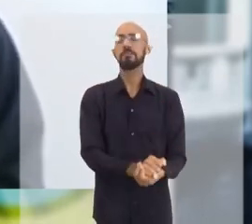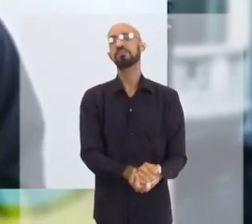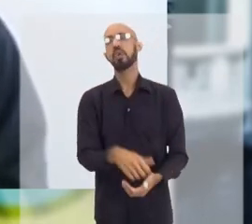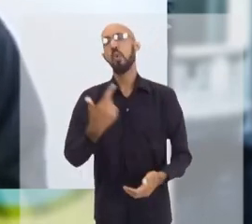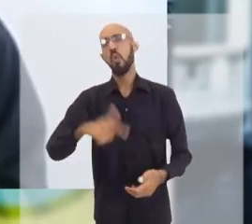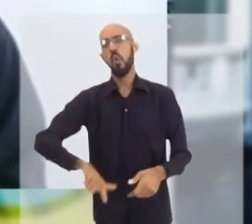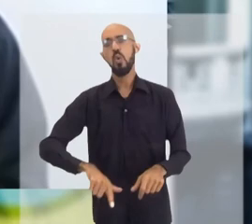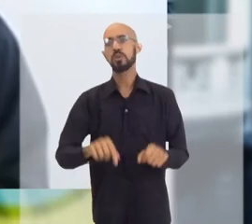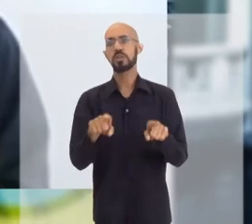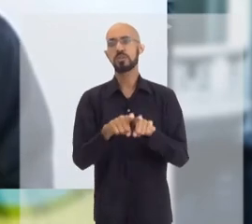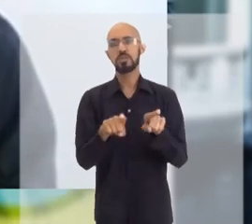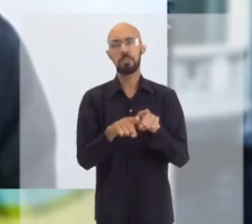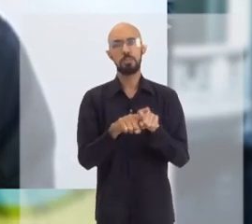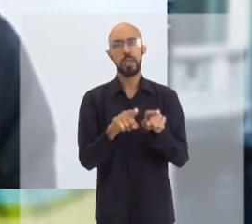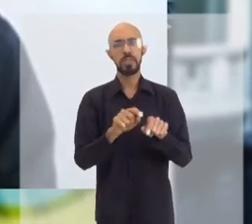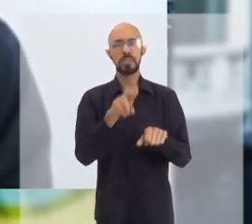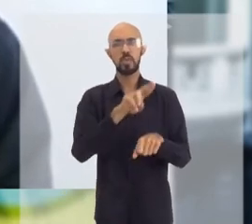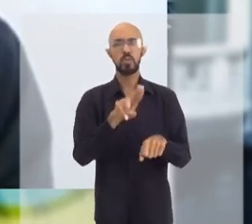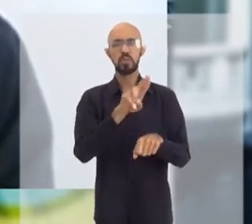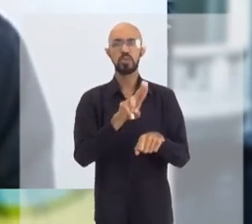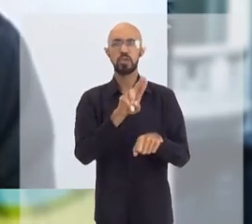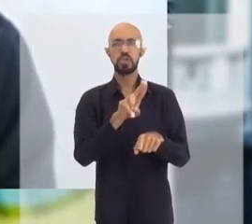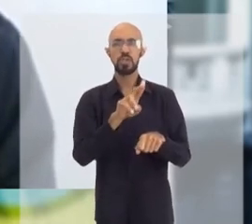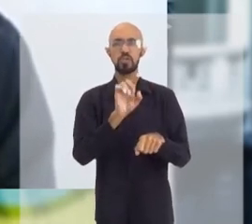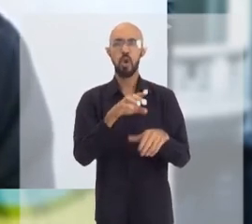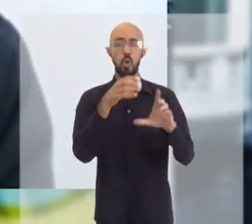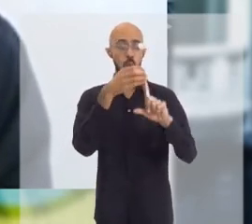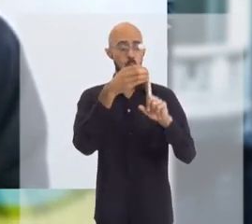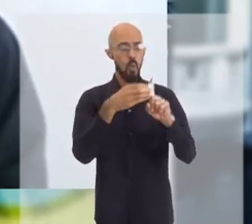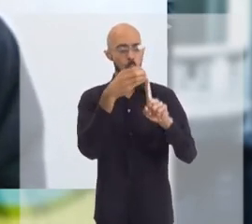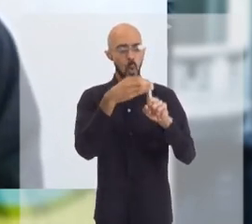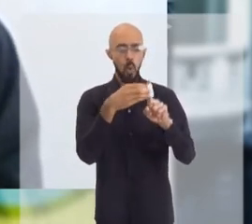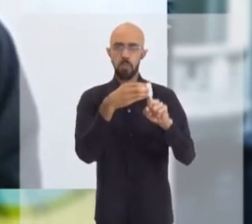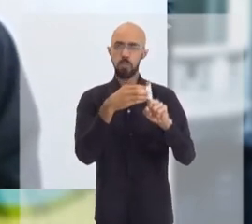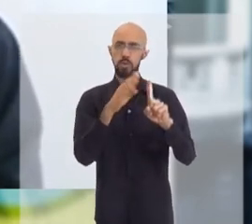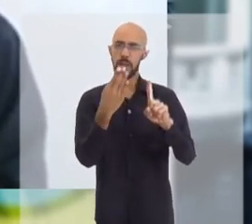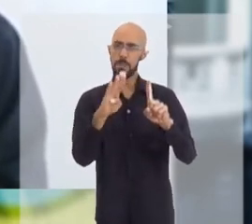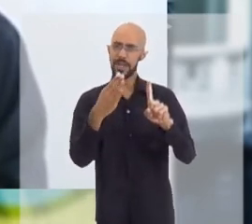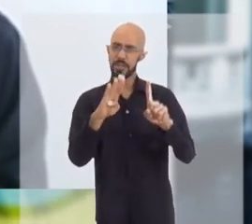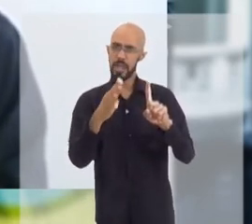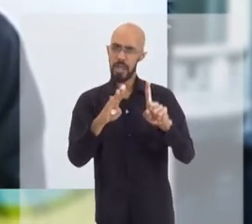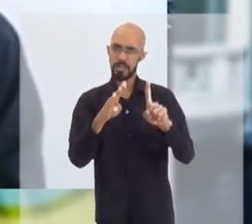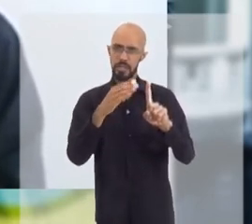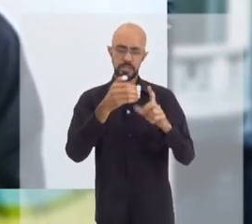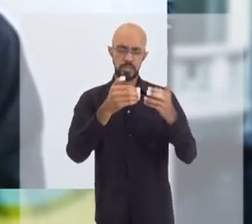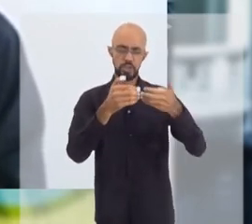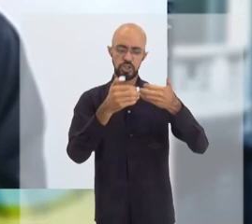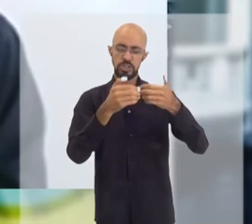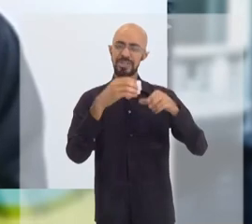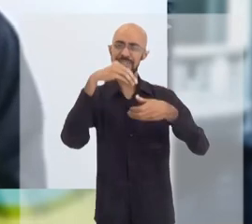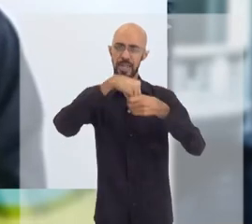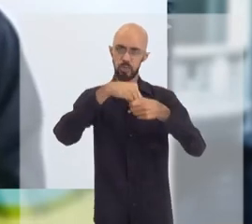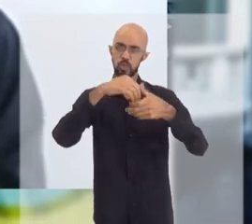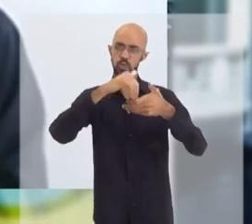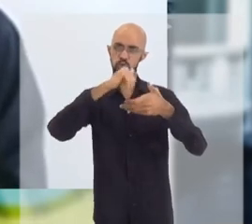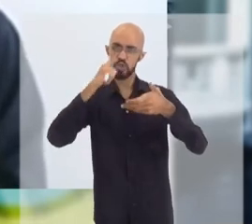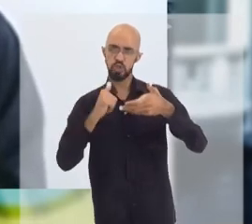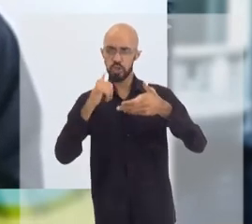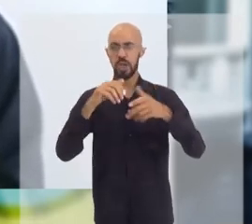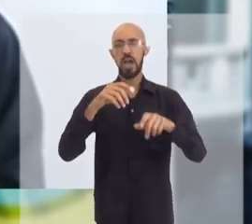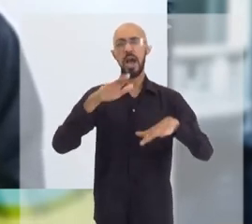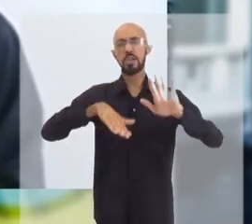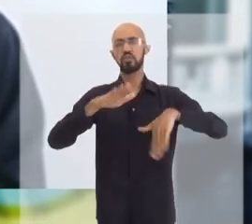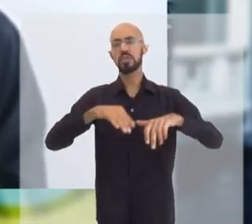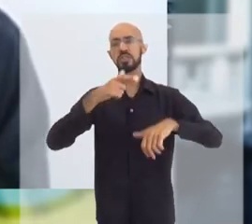vacinas que a gente usa a cápsula da bactéria aqui nas vacinas da meningite, nós temos vacinas que usa outros vírus para carregar um